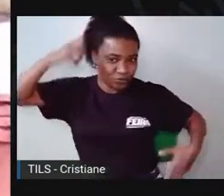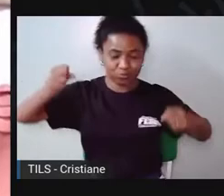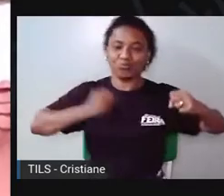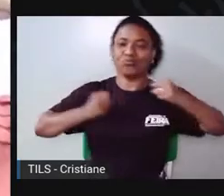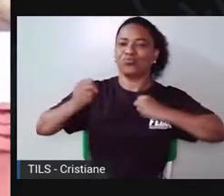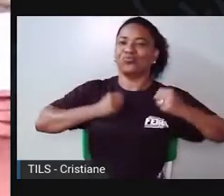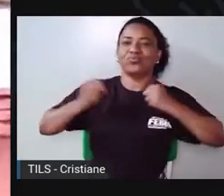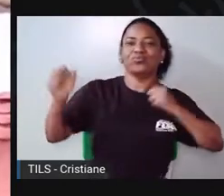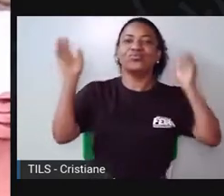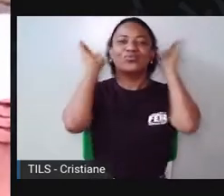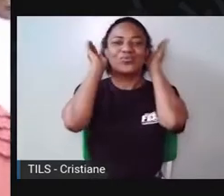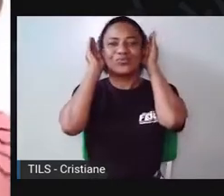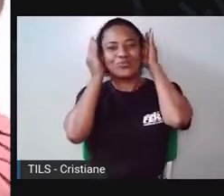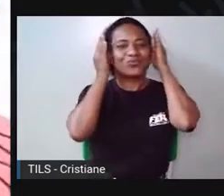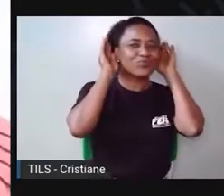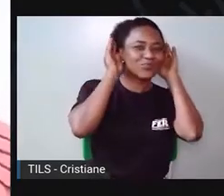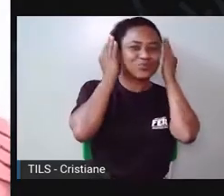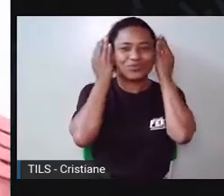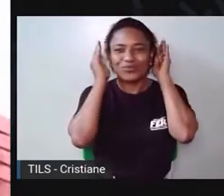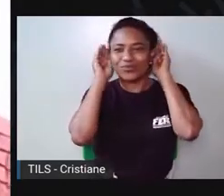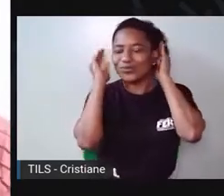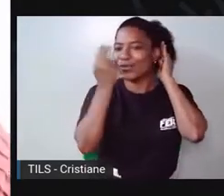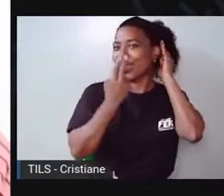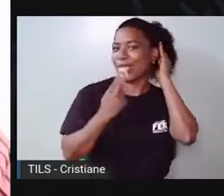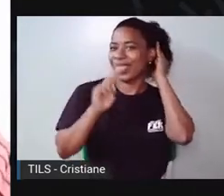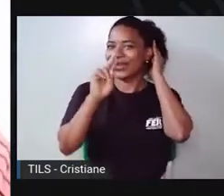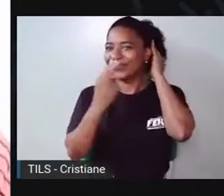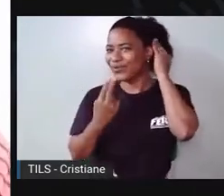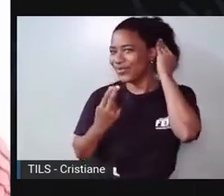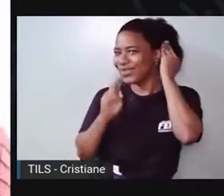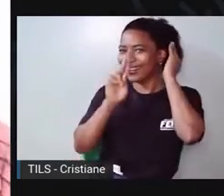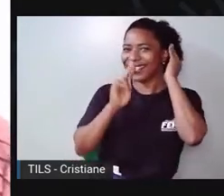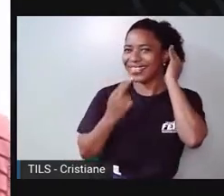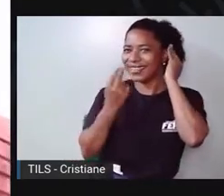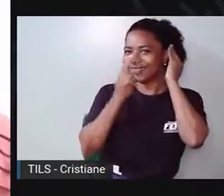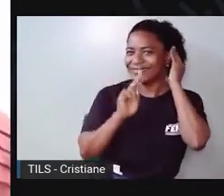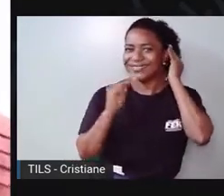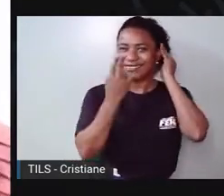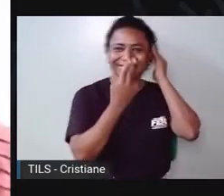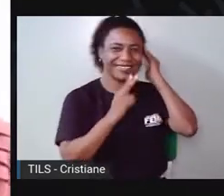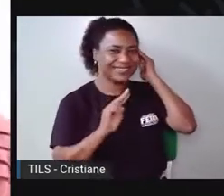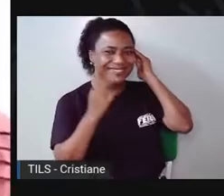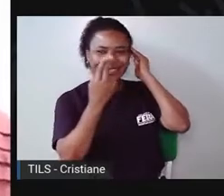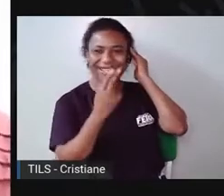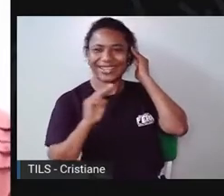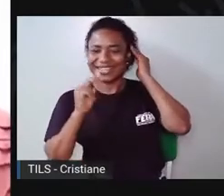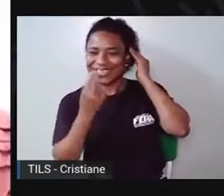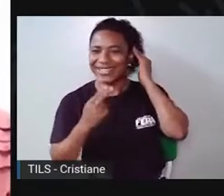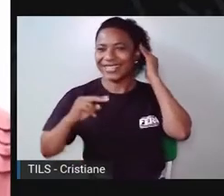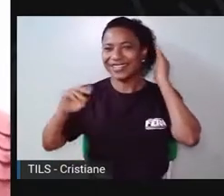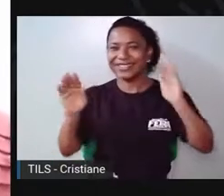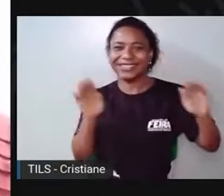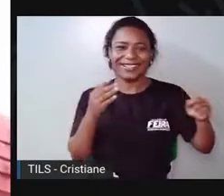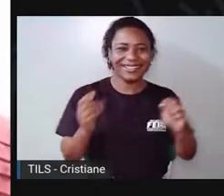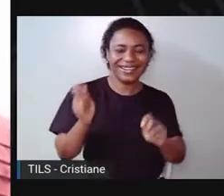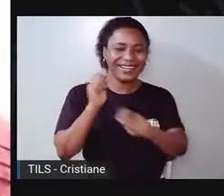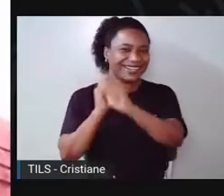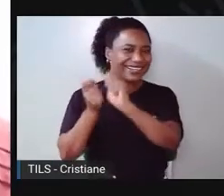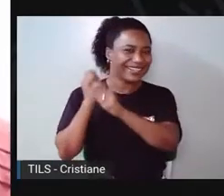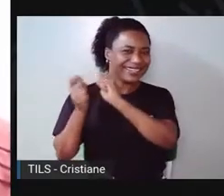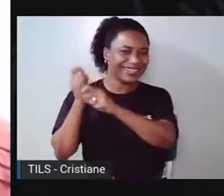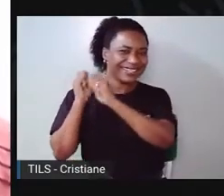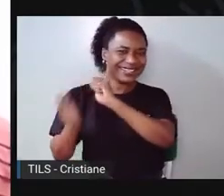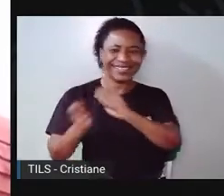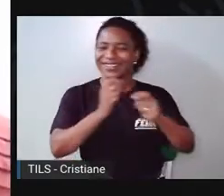saboreando um picolé no seu pai de tralelé tralelé